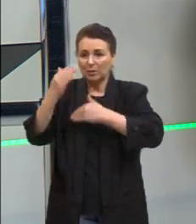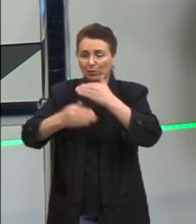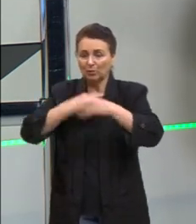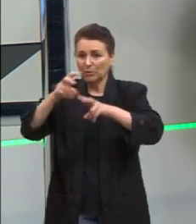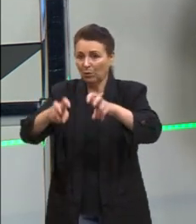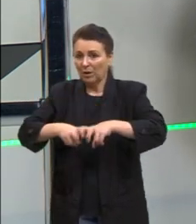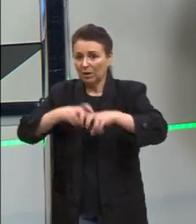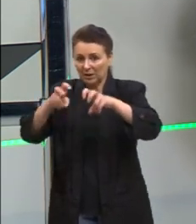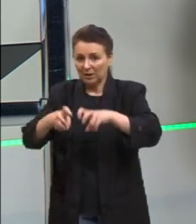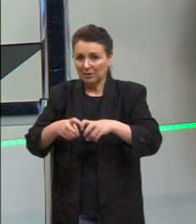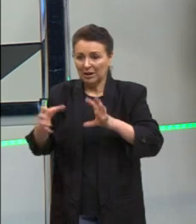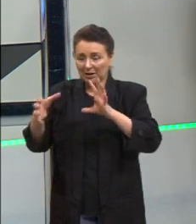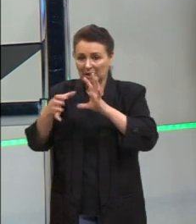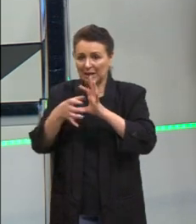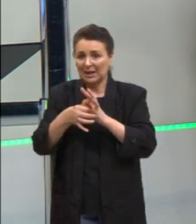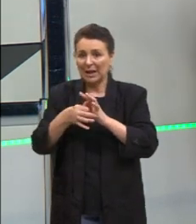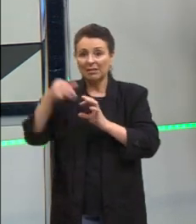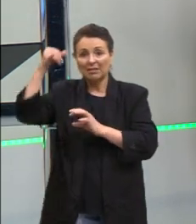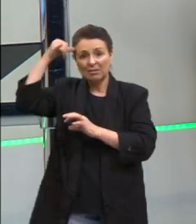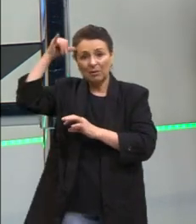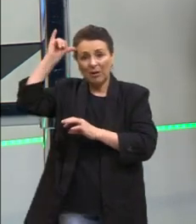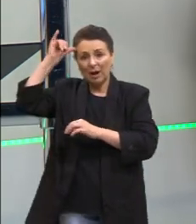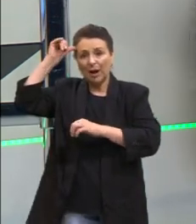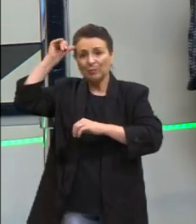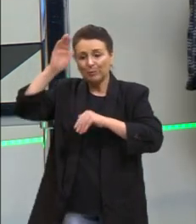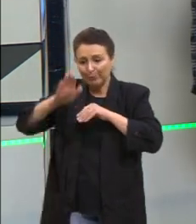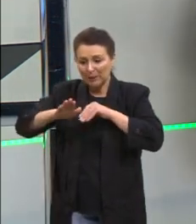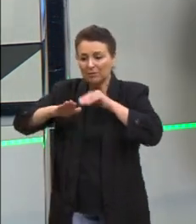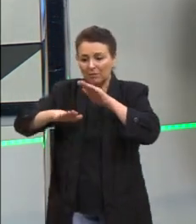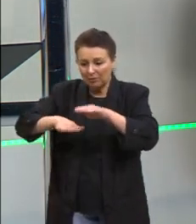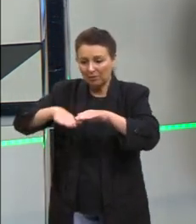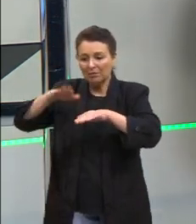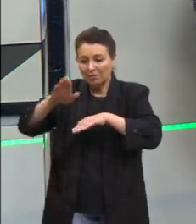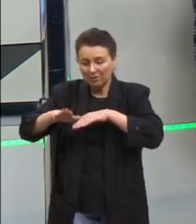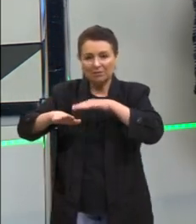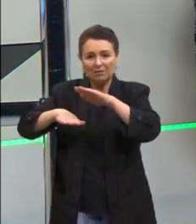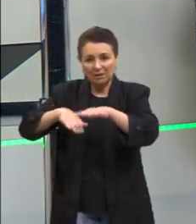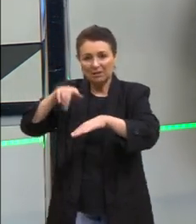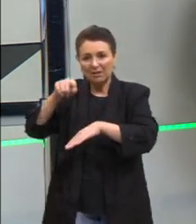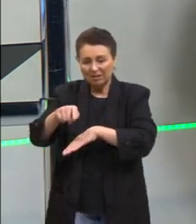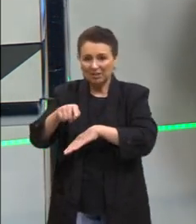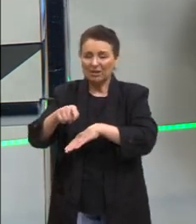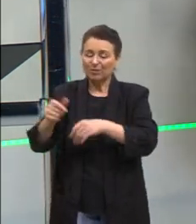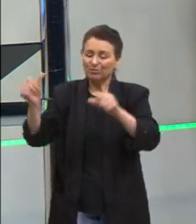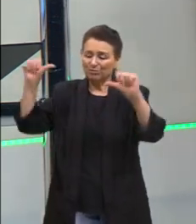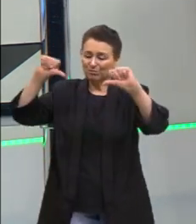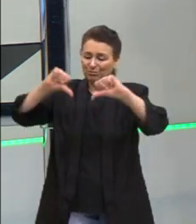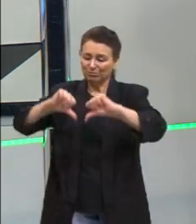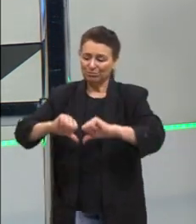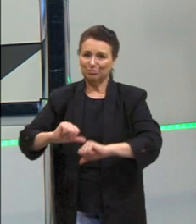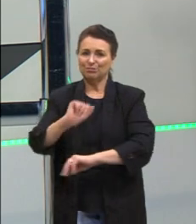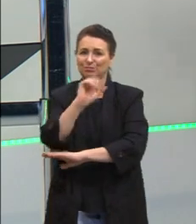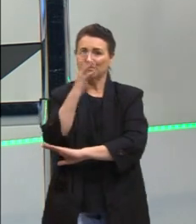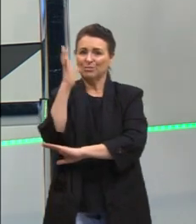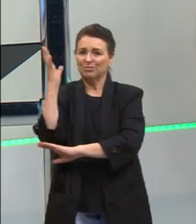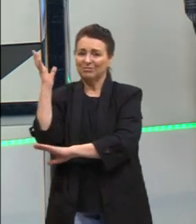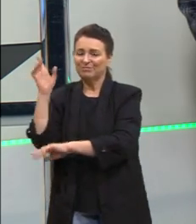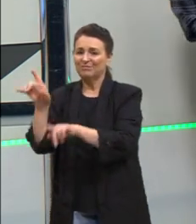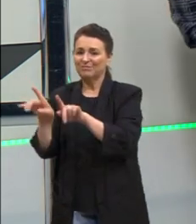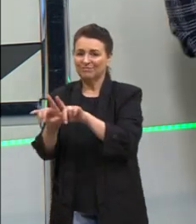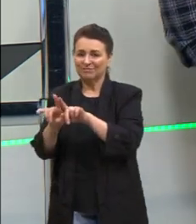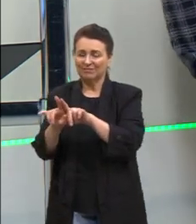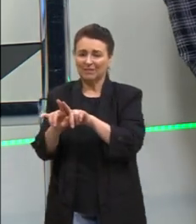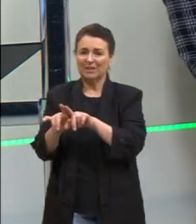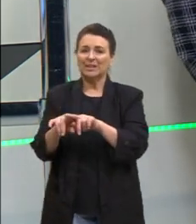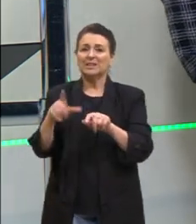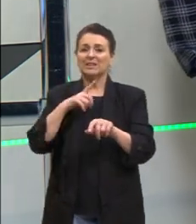ao gado, que vai pisotear, vai ter todo um processo de arrancar aquela planta ali e tal, você também vai ter essa